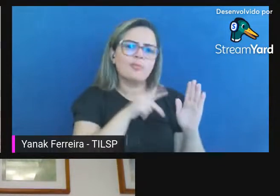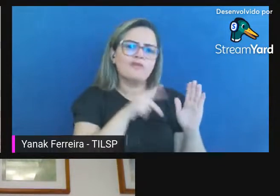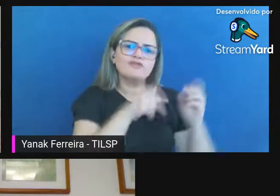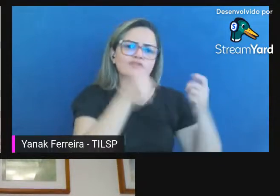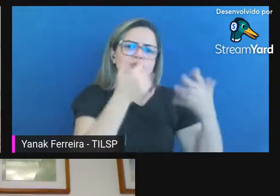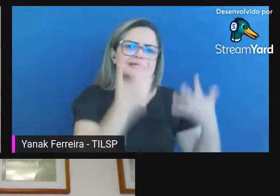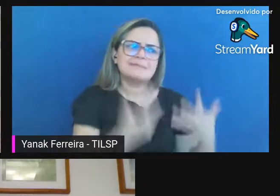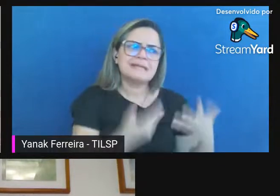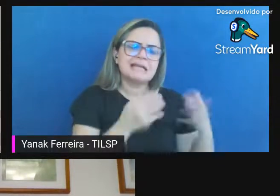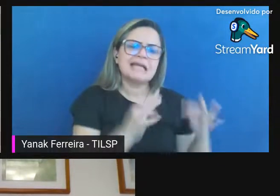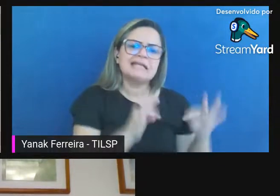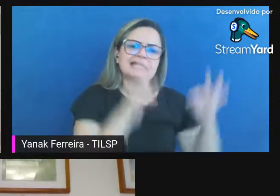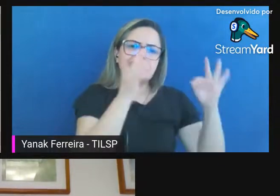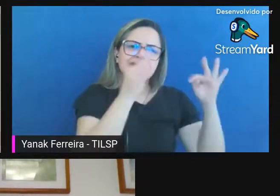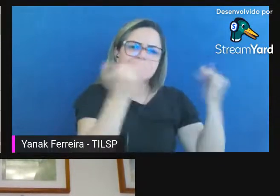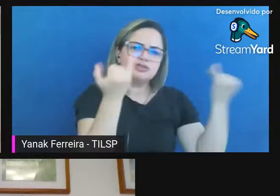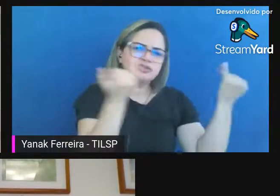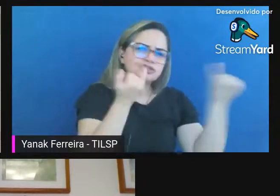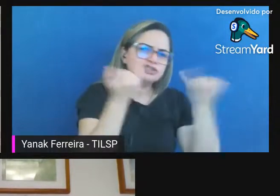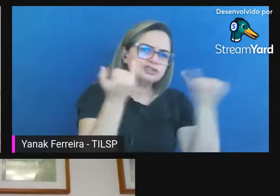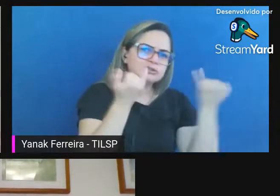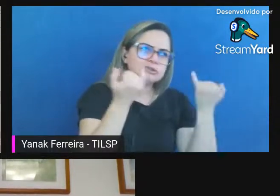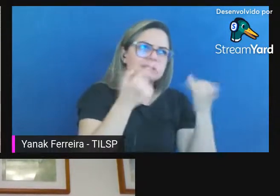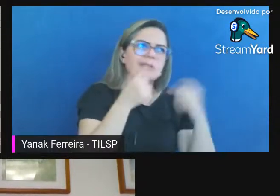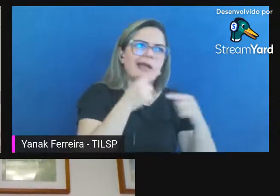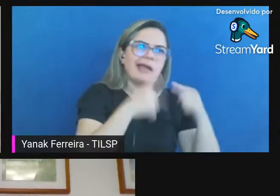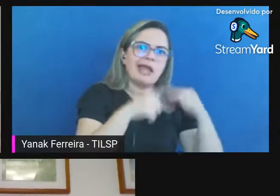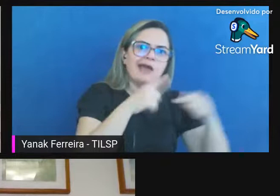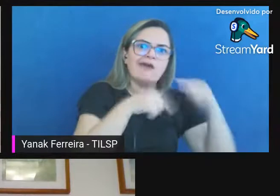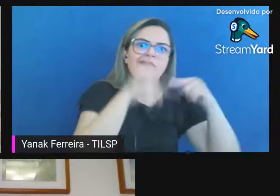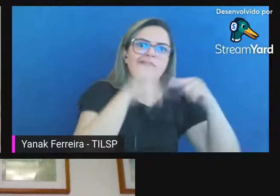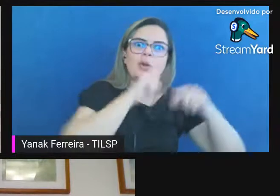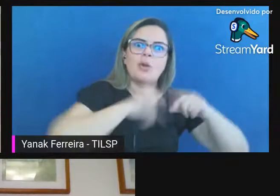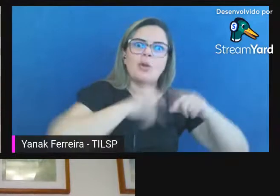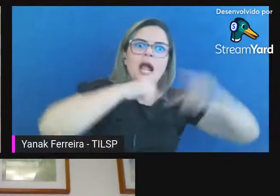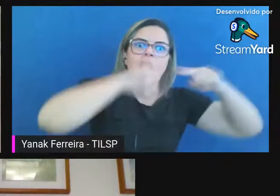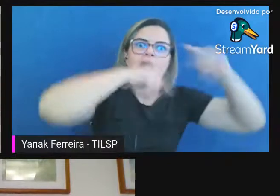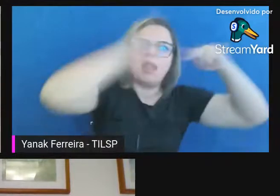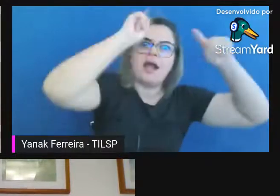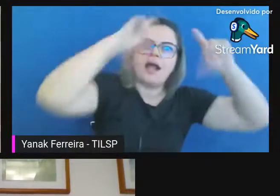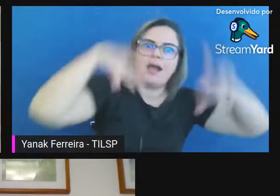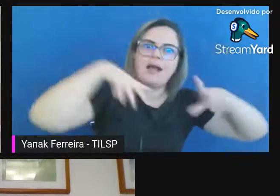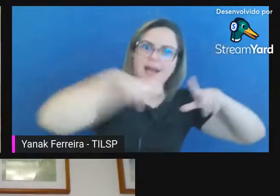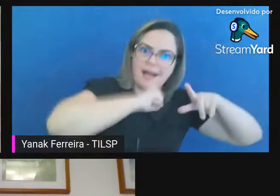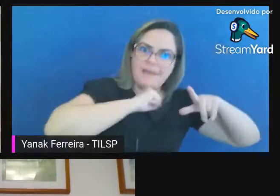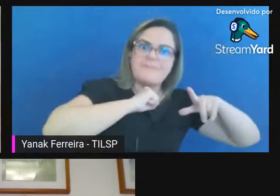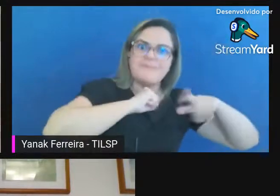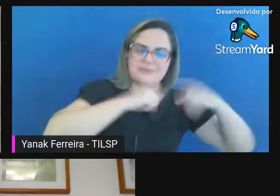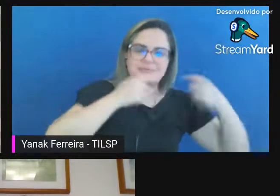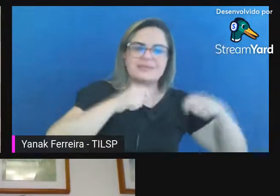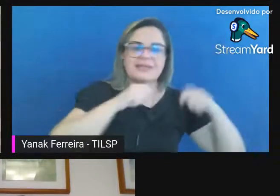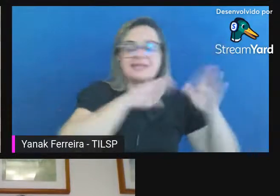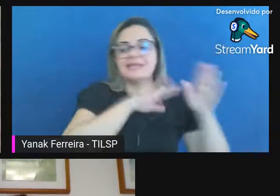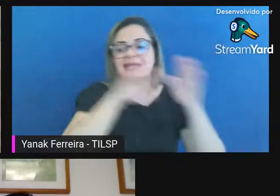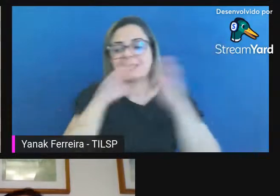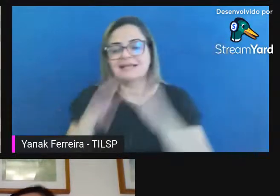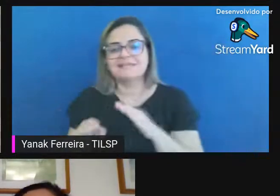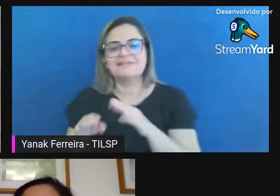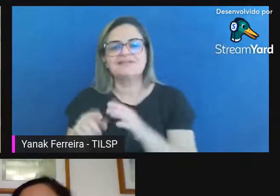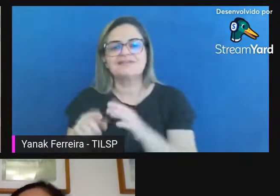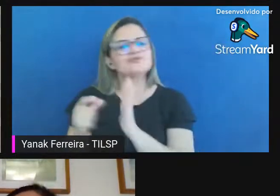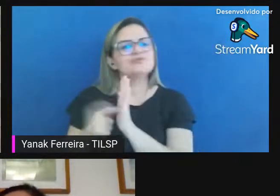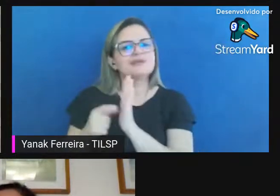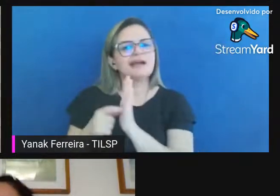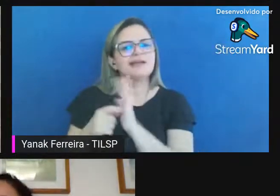tecnologias de informação evoluem em ritmo desenfreado em uma velocidade que os métodos de preservação não conseguem